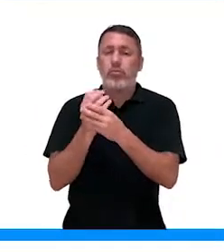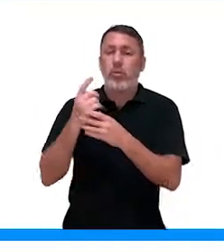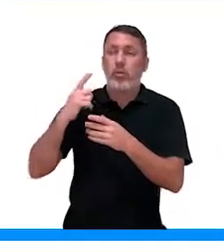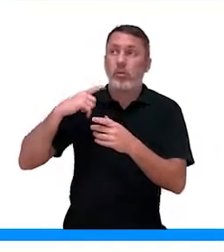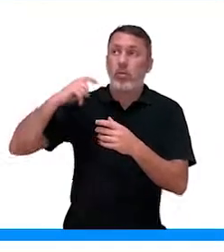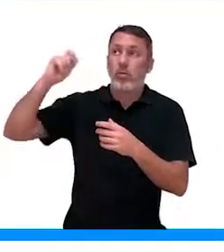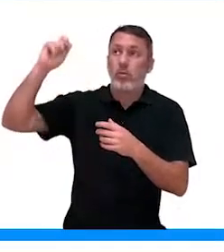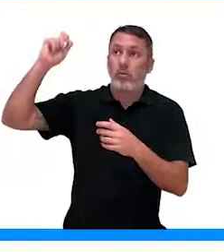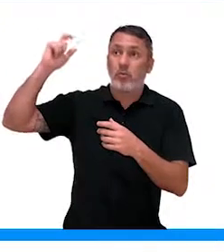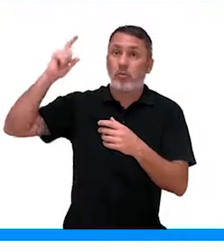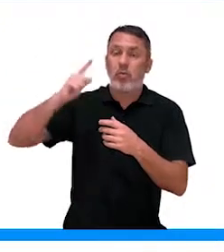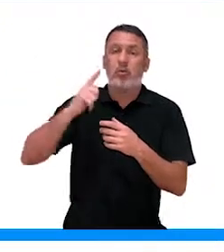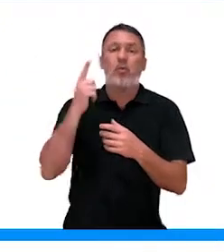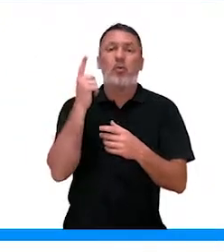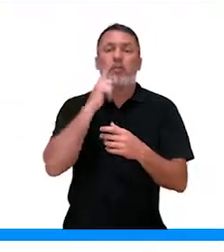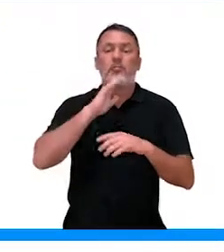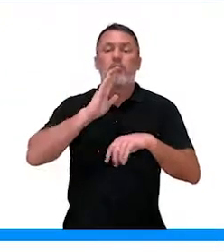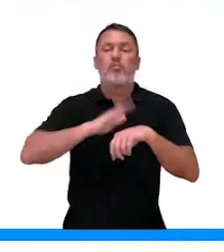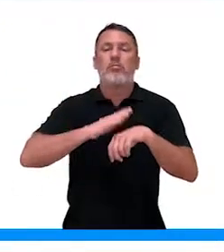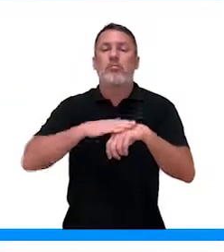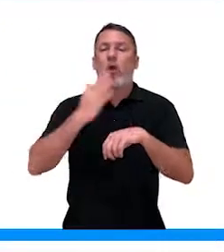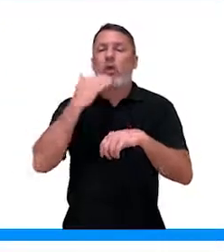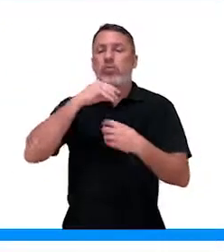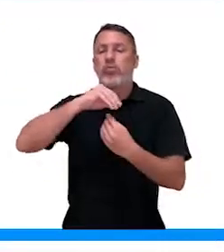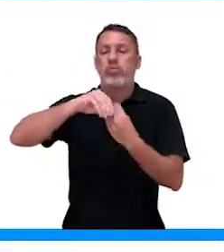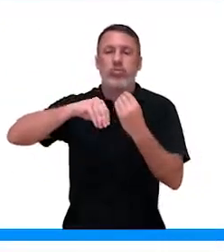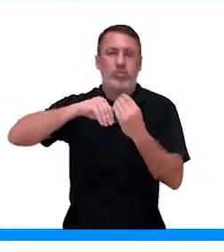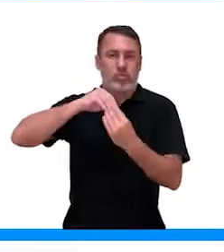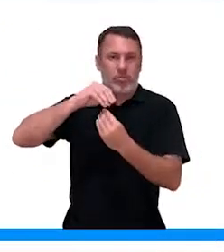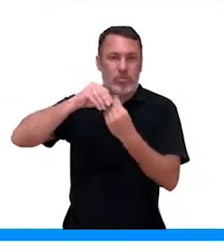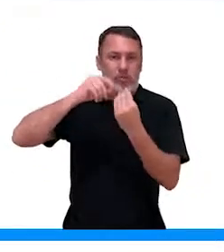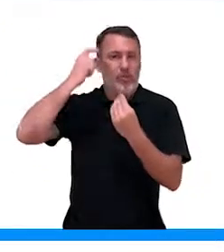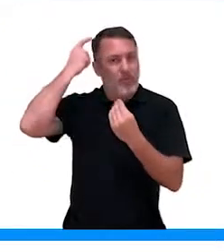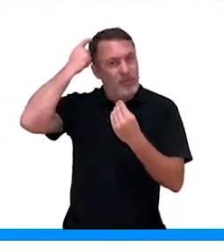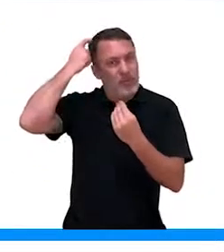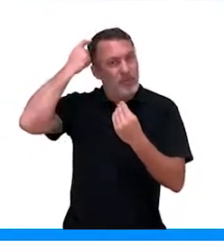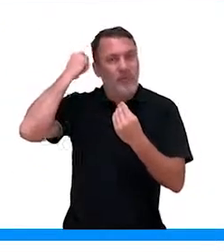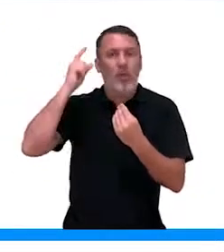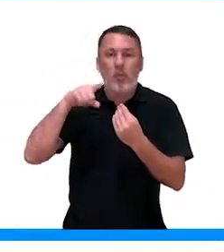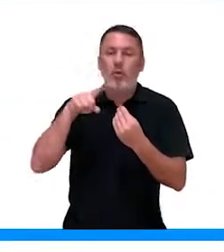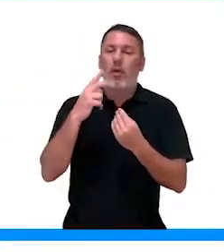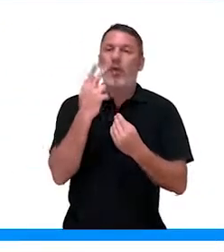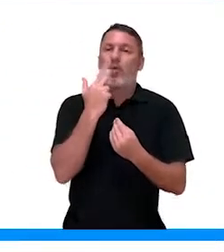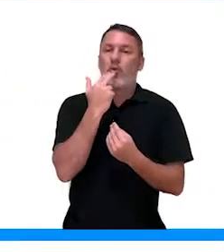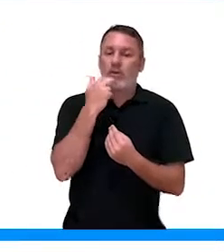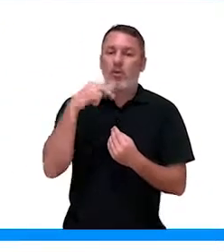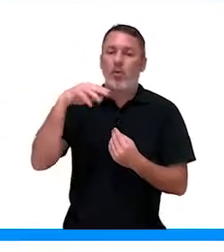elas conseguem então produzir o seu próprio alimento. Por isso a gente chama de nutrição orgânica.